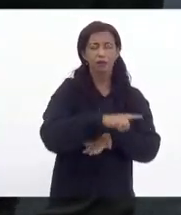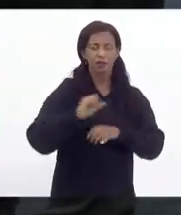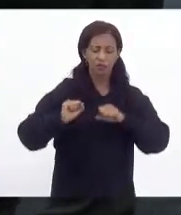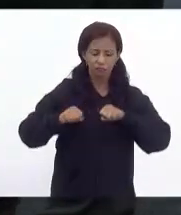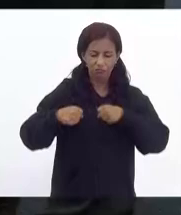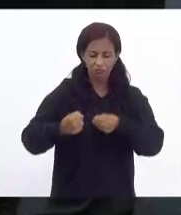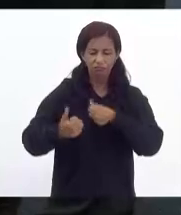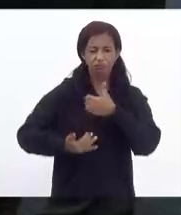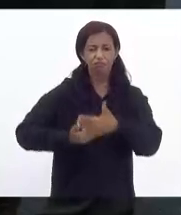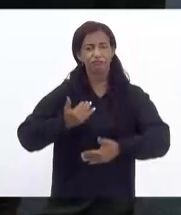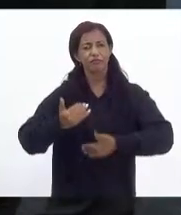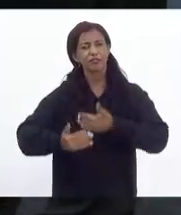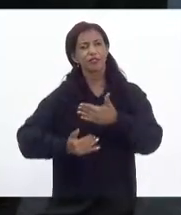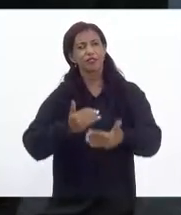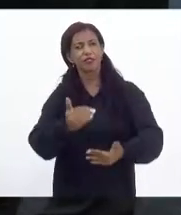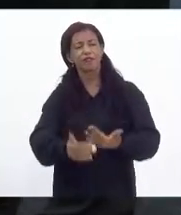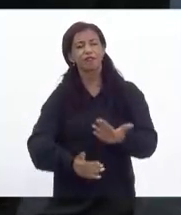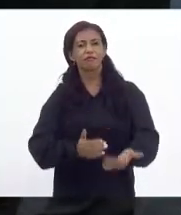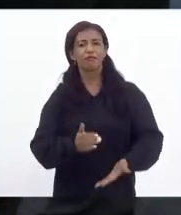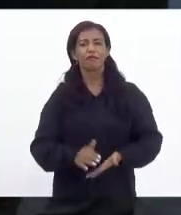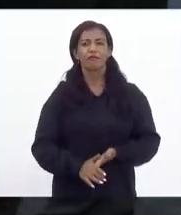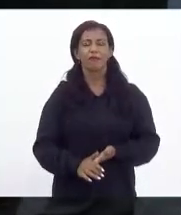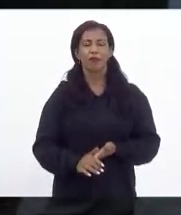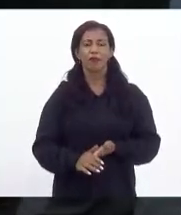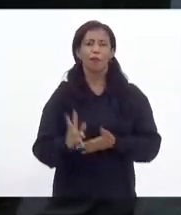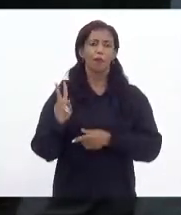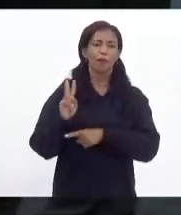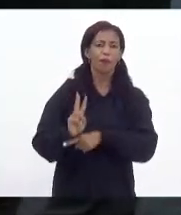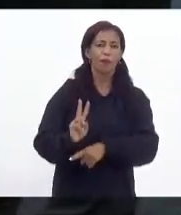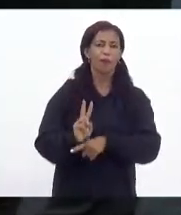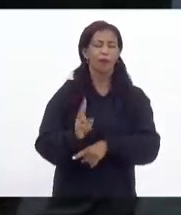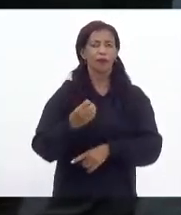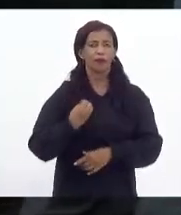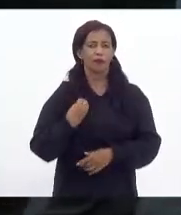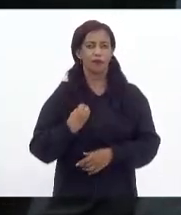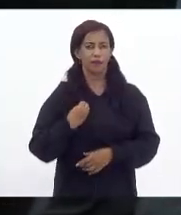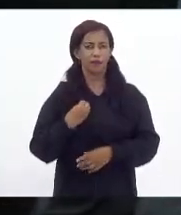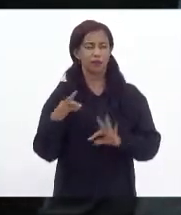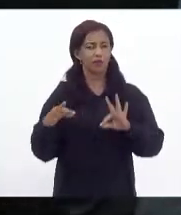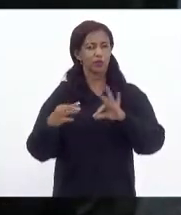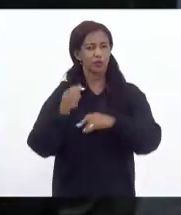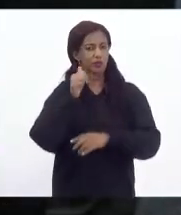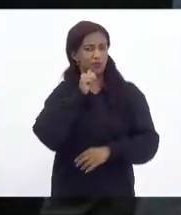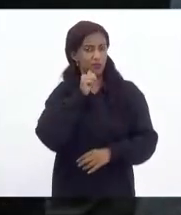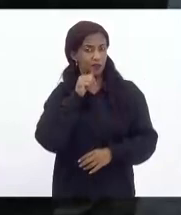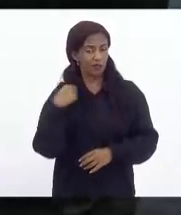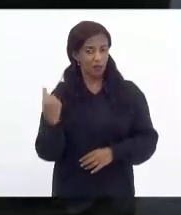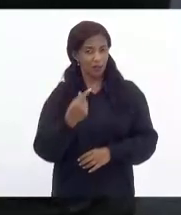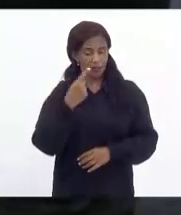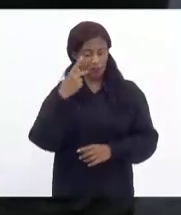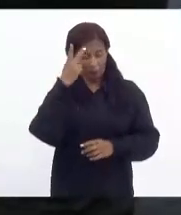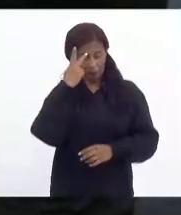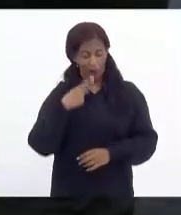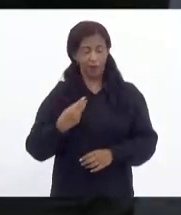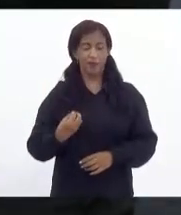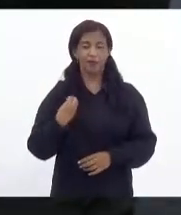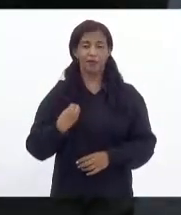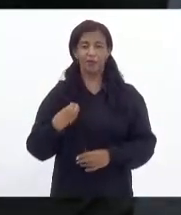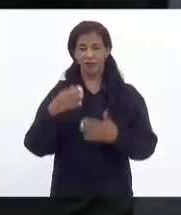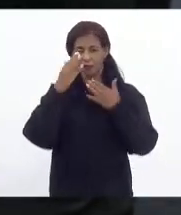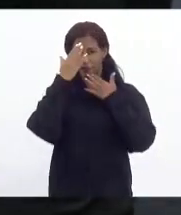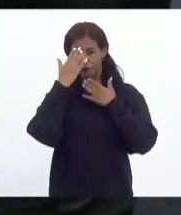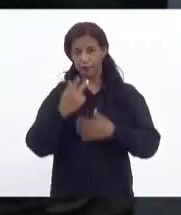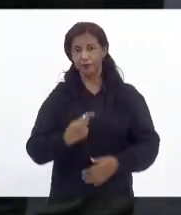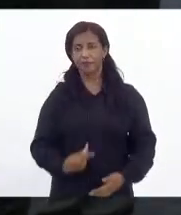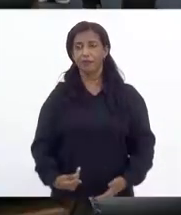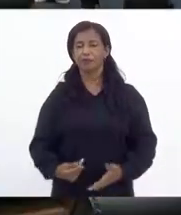avance para que a gente cada vez mais avance na defesa da vida de todas as mulheres e da nossa própria vida né muito obrigada